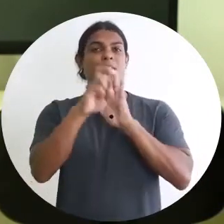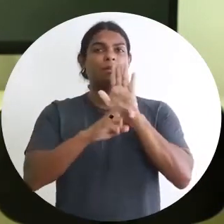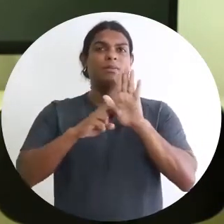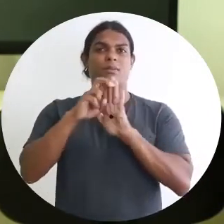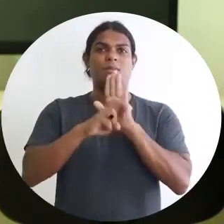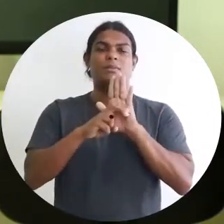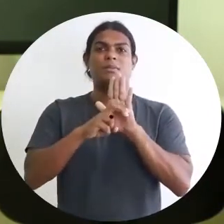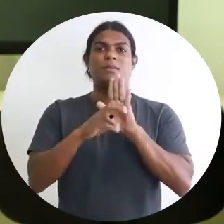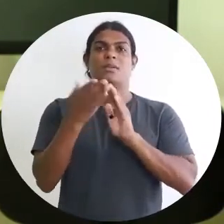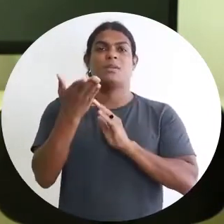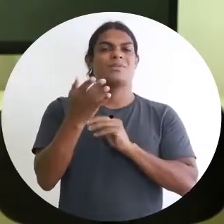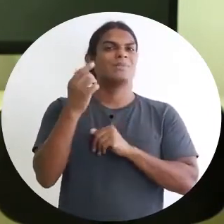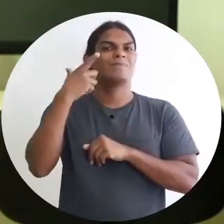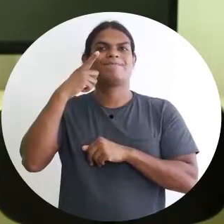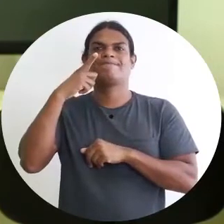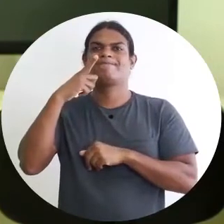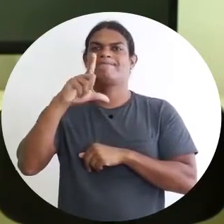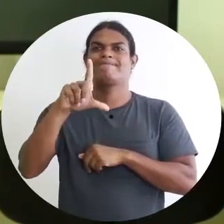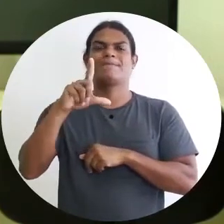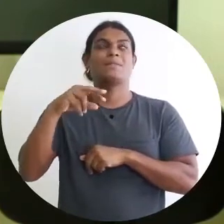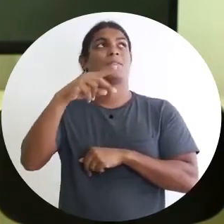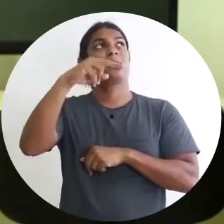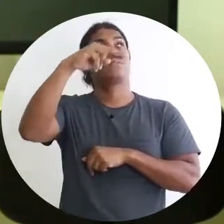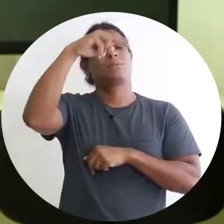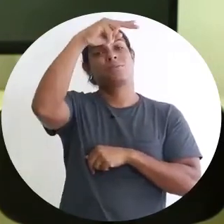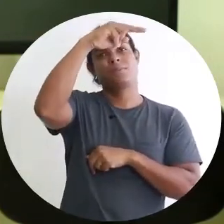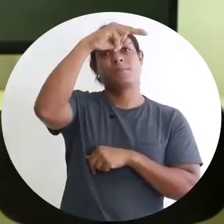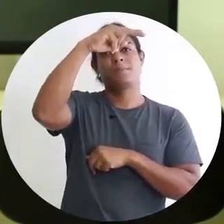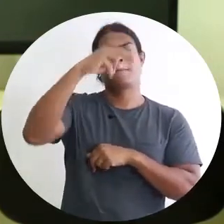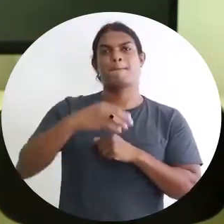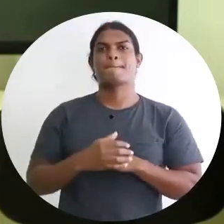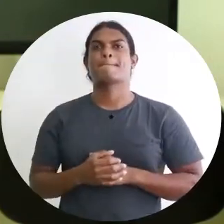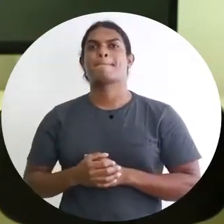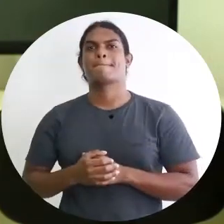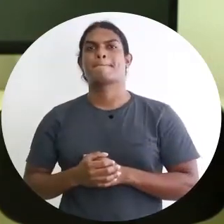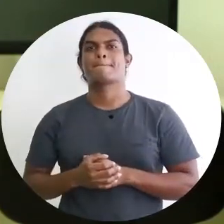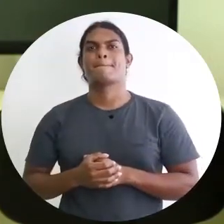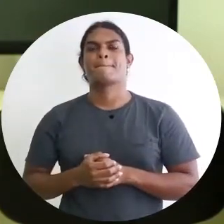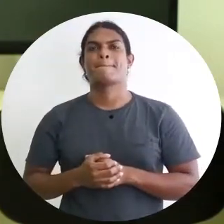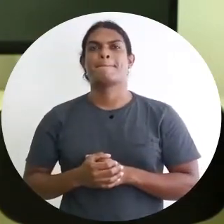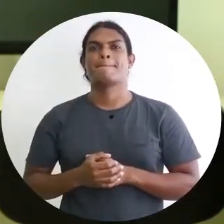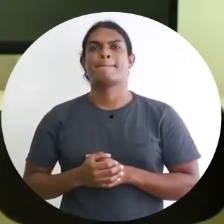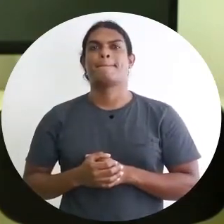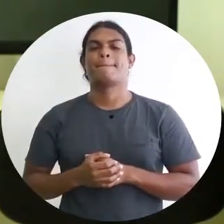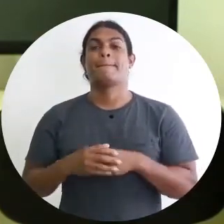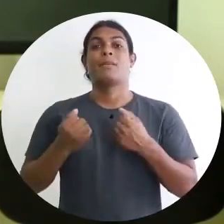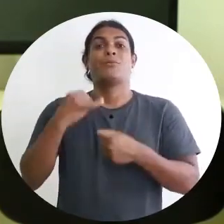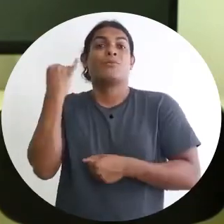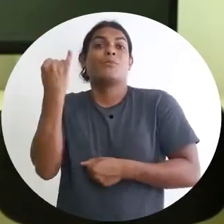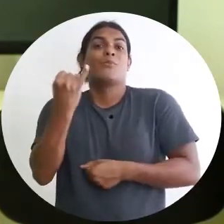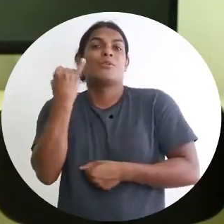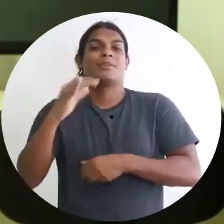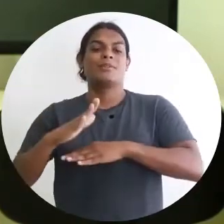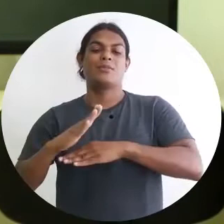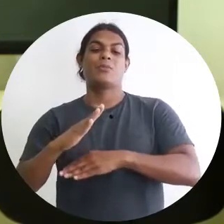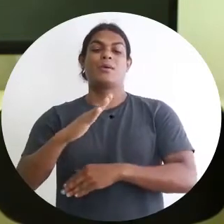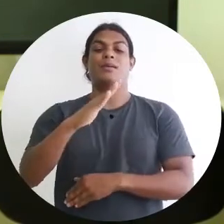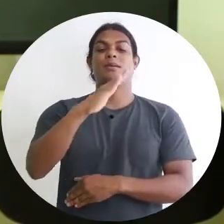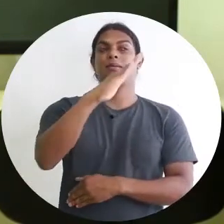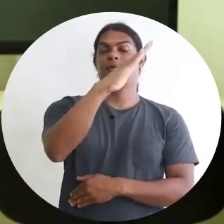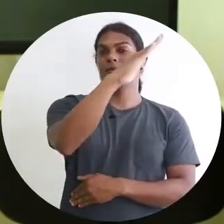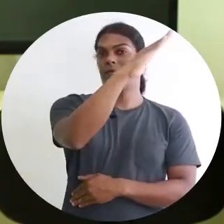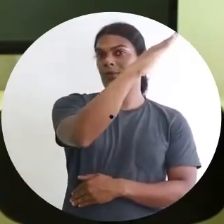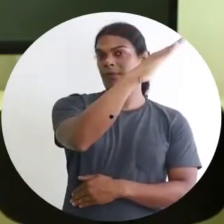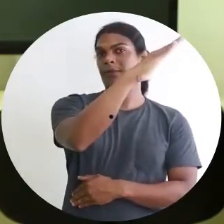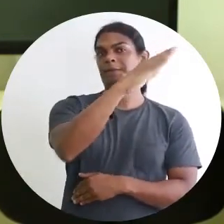E aí você não consegue subir com essa pessoa pela escada, obviamente. Então, era necessário uma rampa. Então, disso se trata a